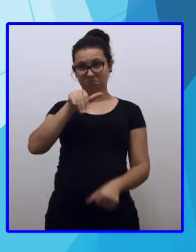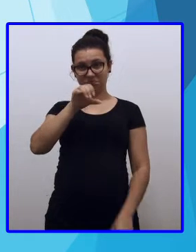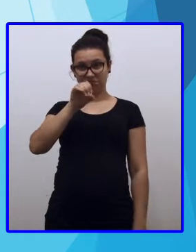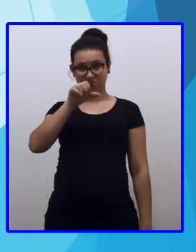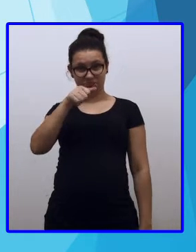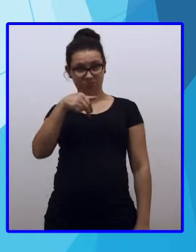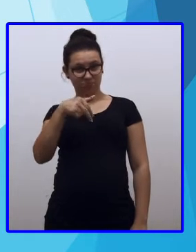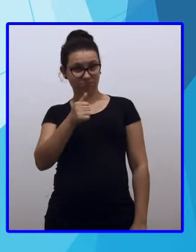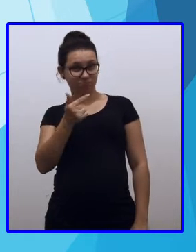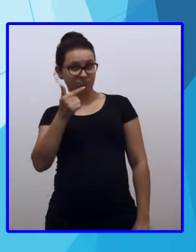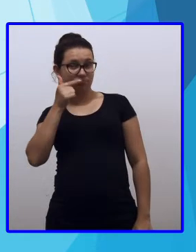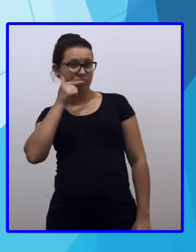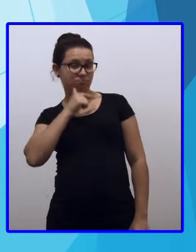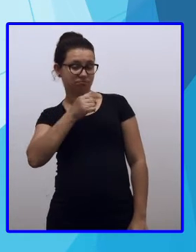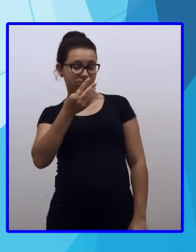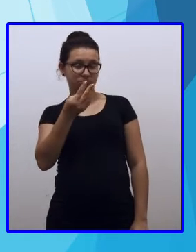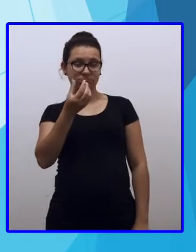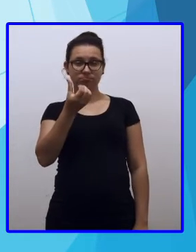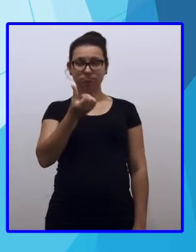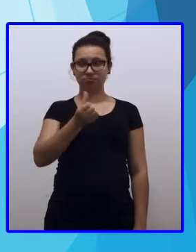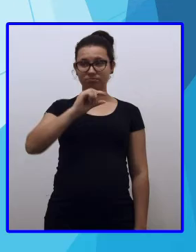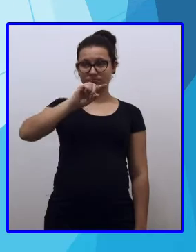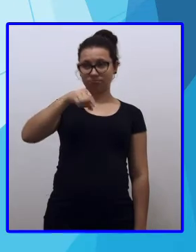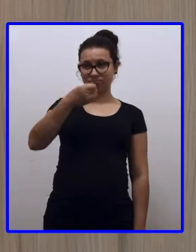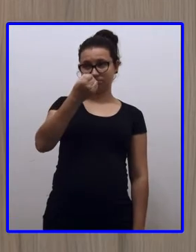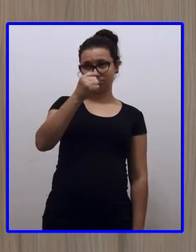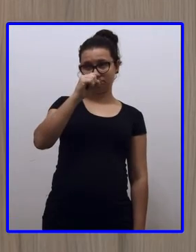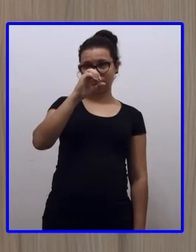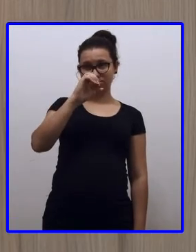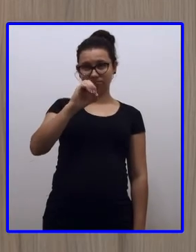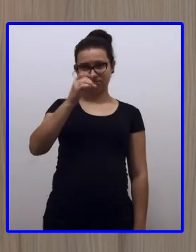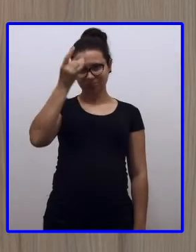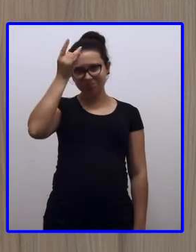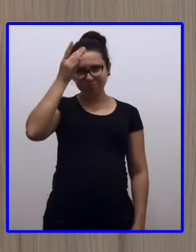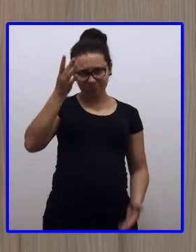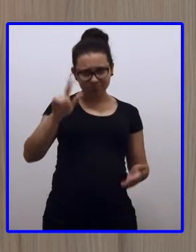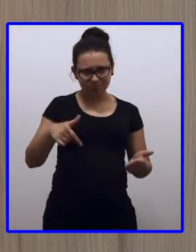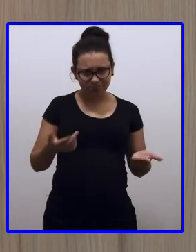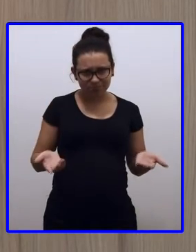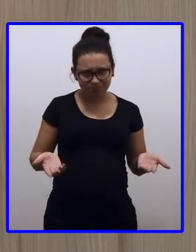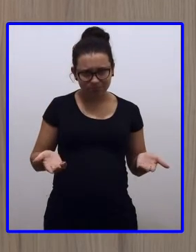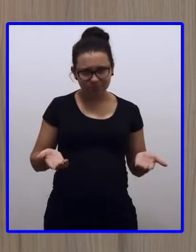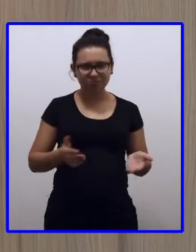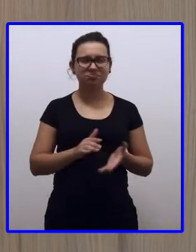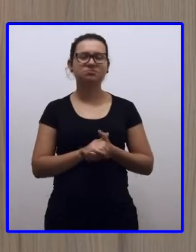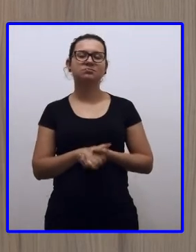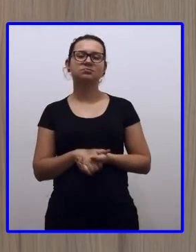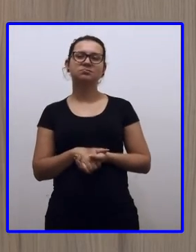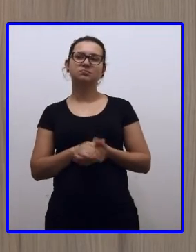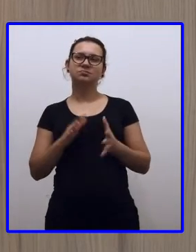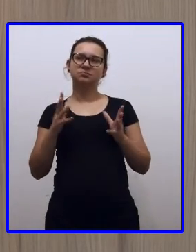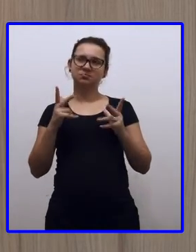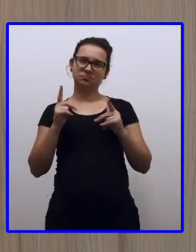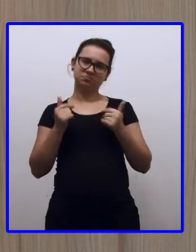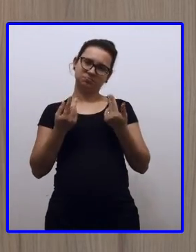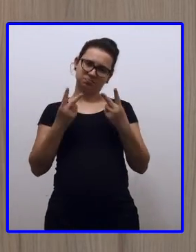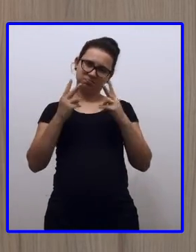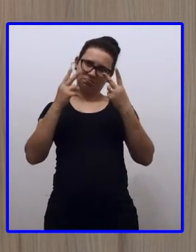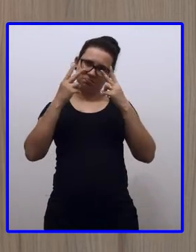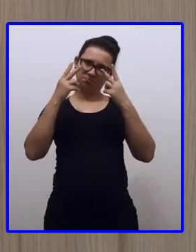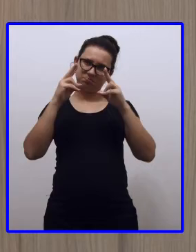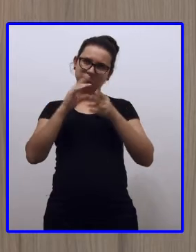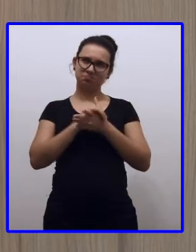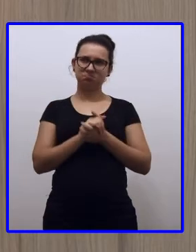recebeu de troco 36,80. Fácil aí, né? Todos os valores tinham